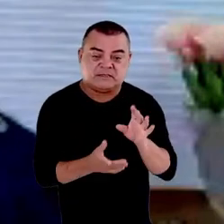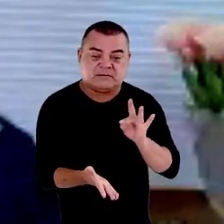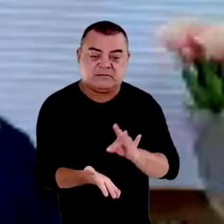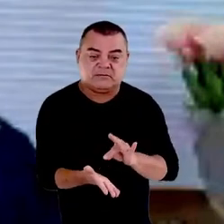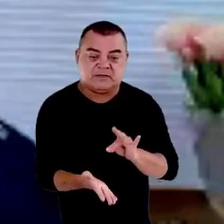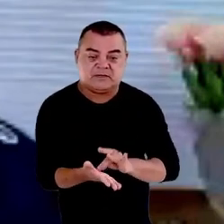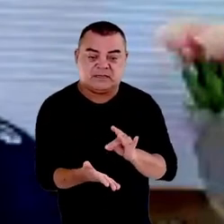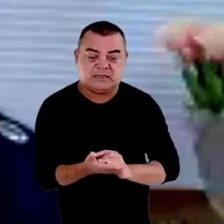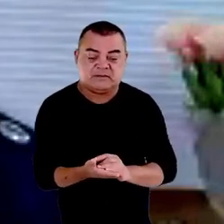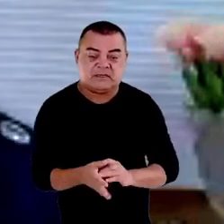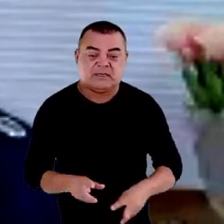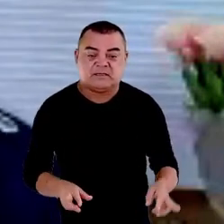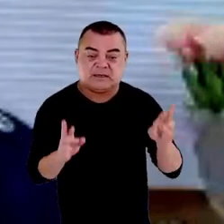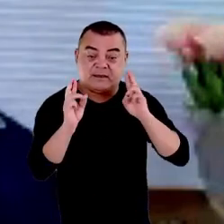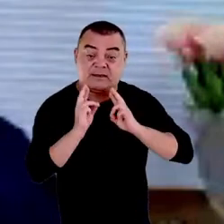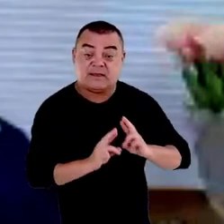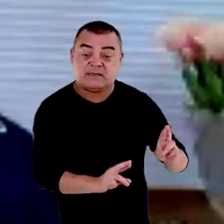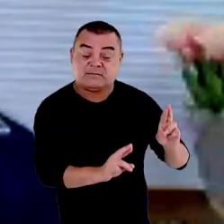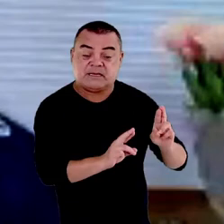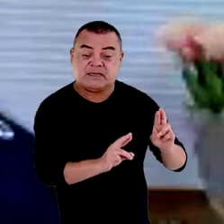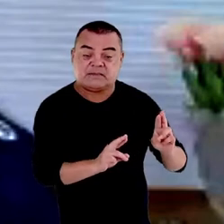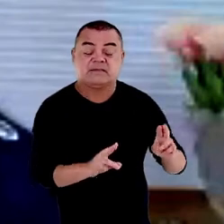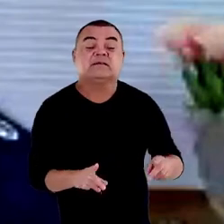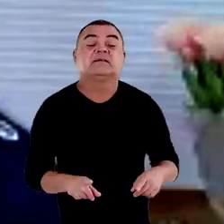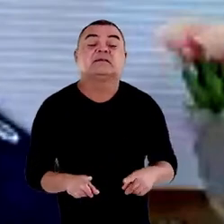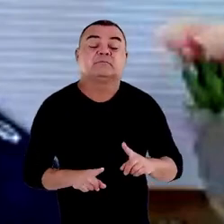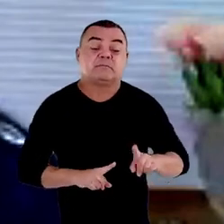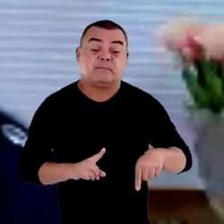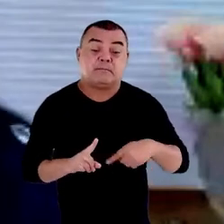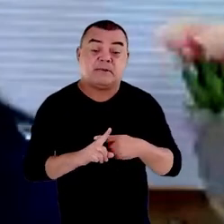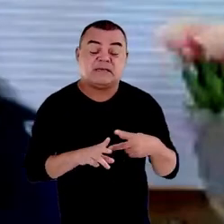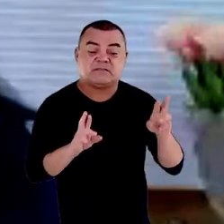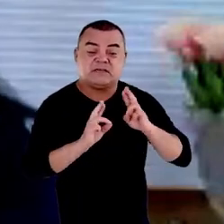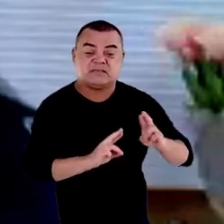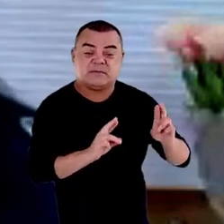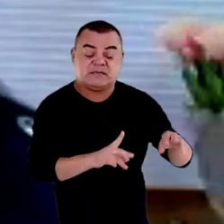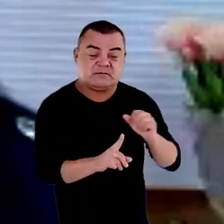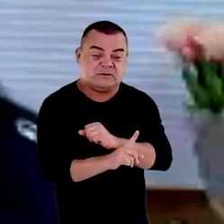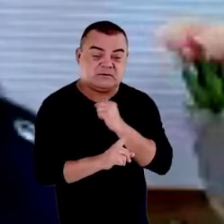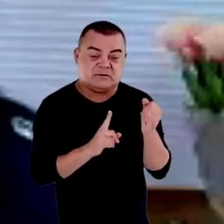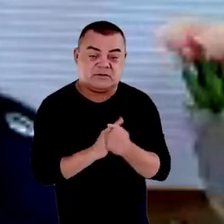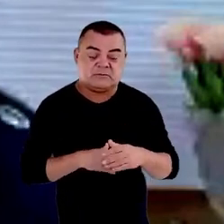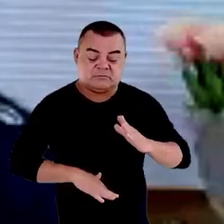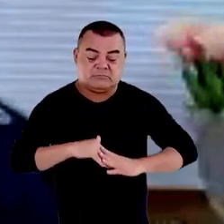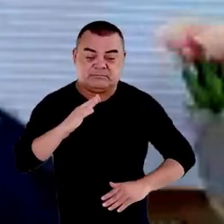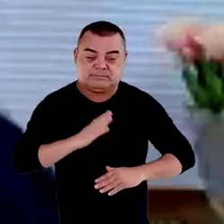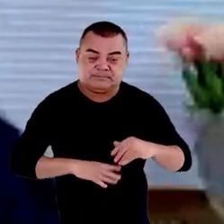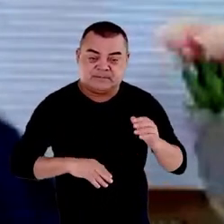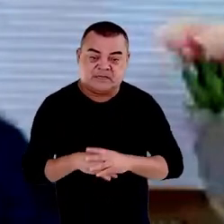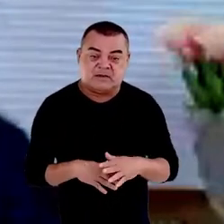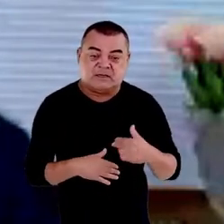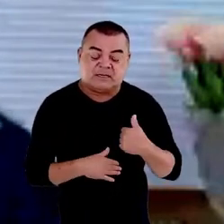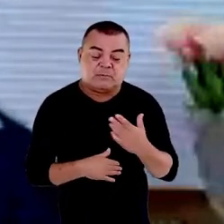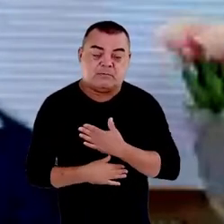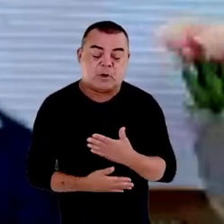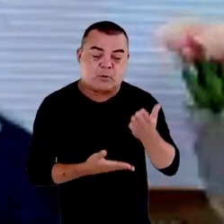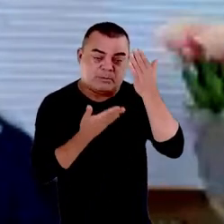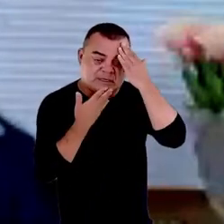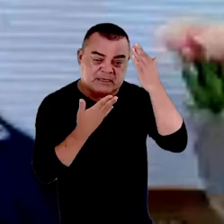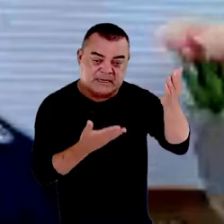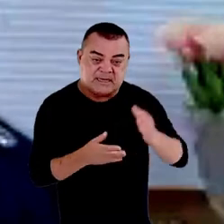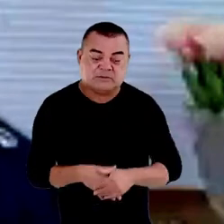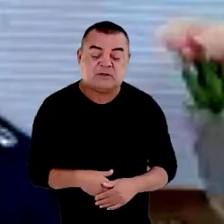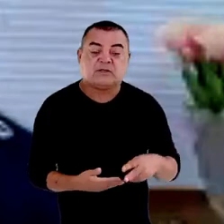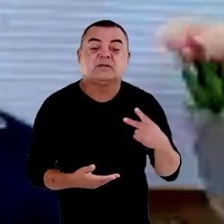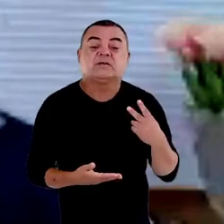de esperança mas mais de esperança de uma sociedade de ação então meu muito obrigado e